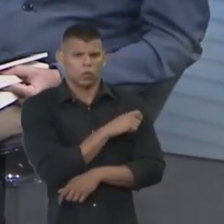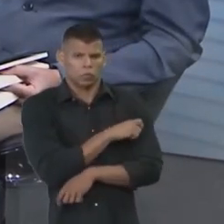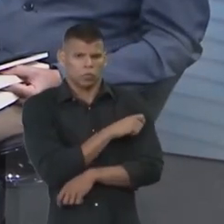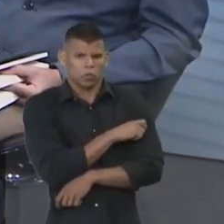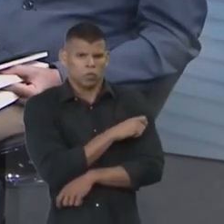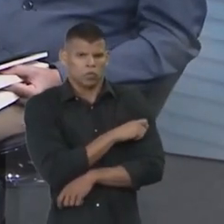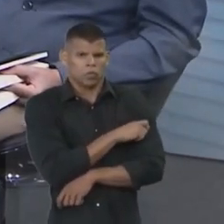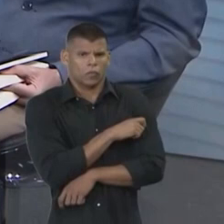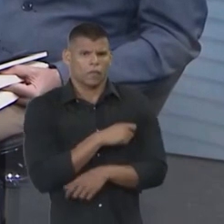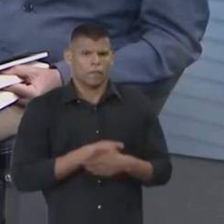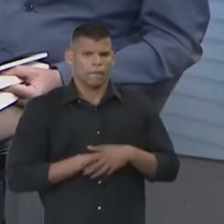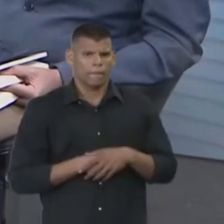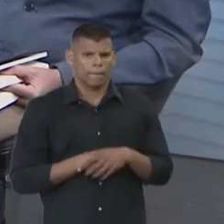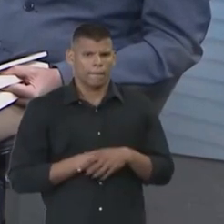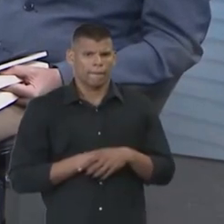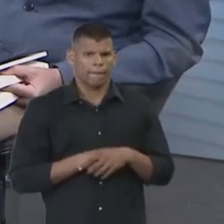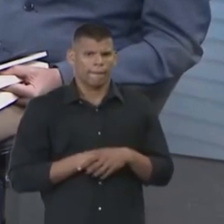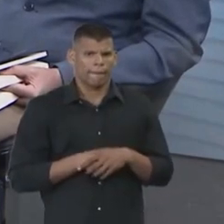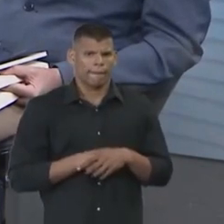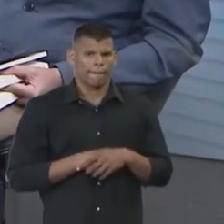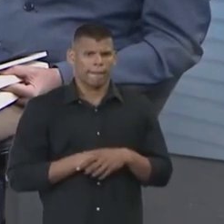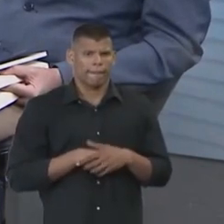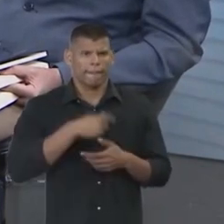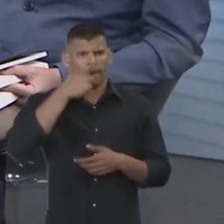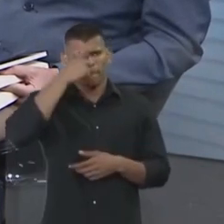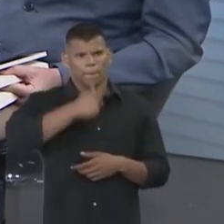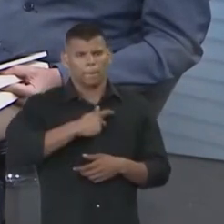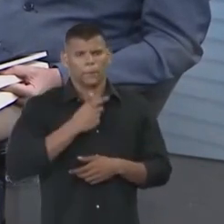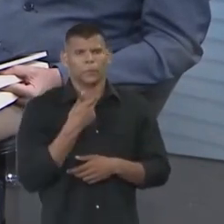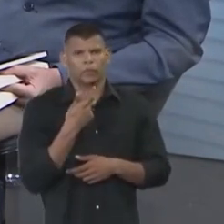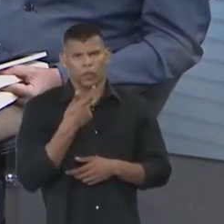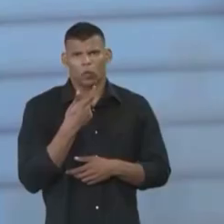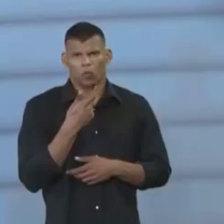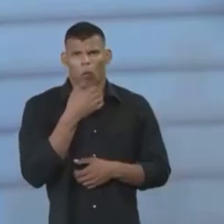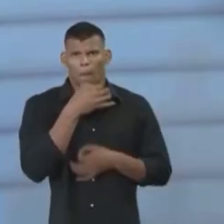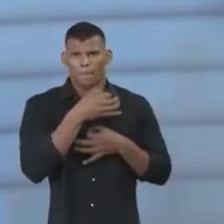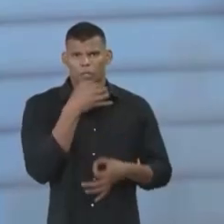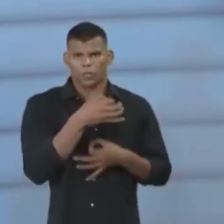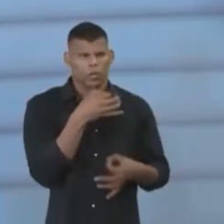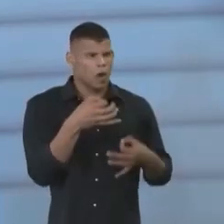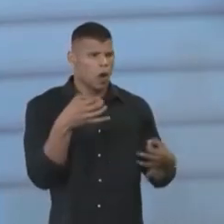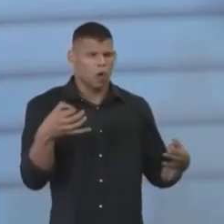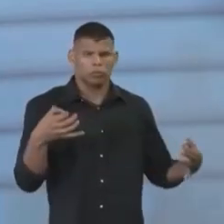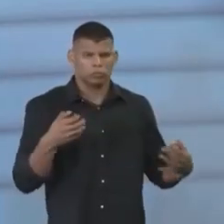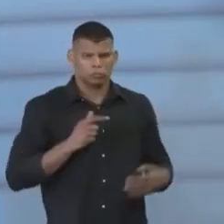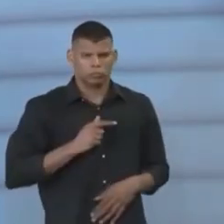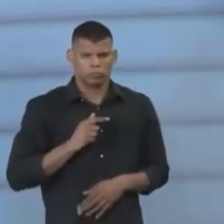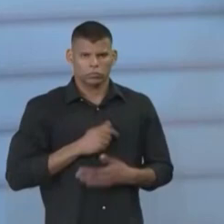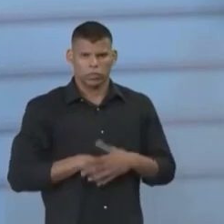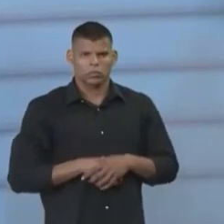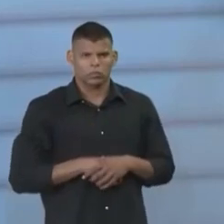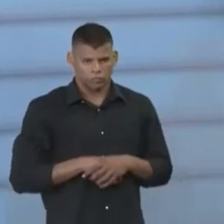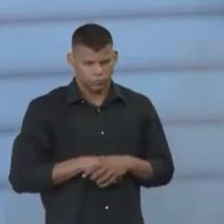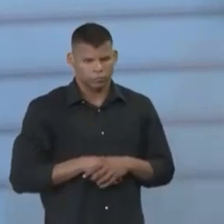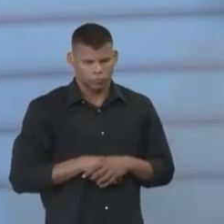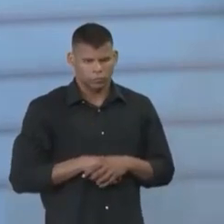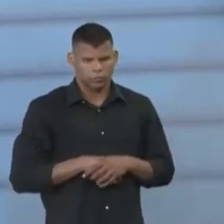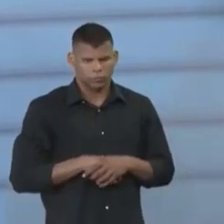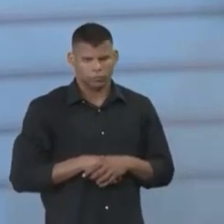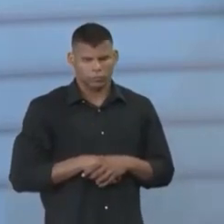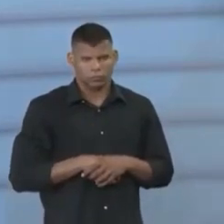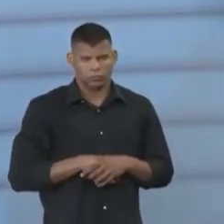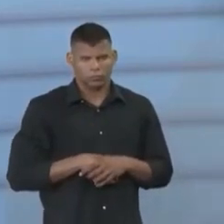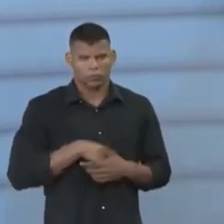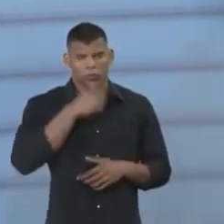debate, que não temos, né? Como eu exerço uma profissão, eu sou uma formadora de opinião, assim como você, jornalista, nós somos formadores de opinião. Verdade.